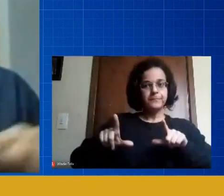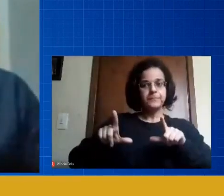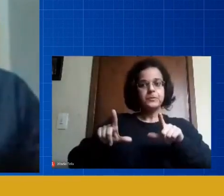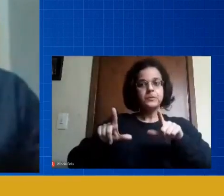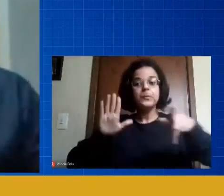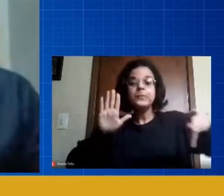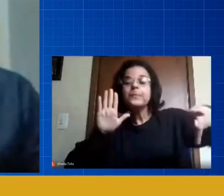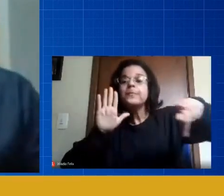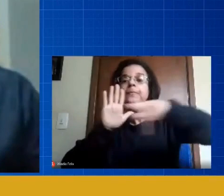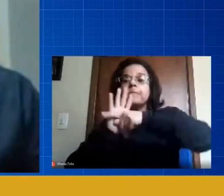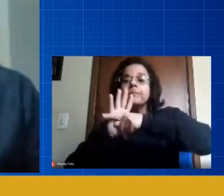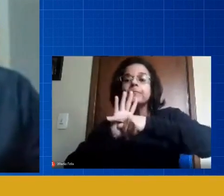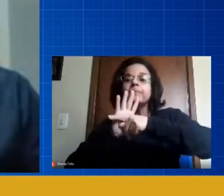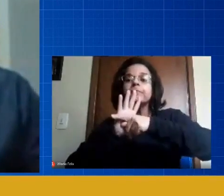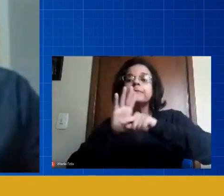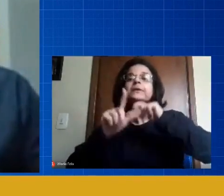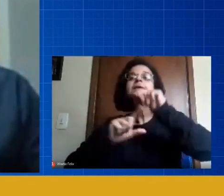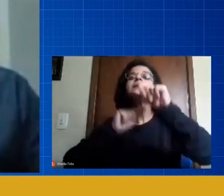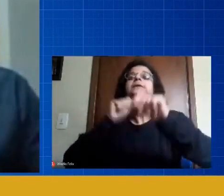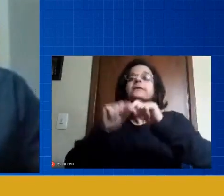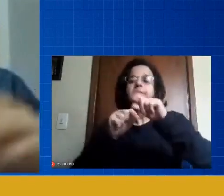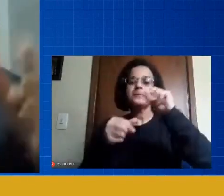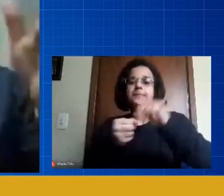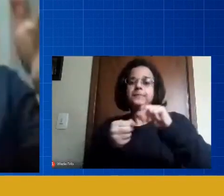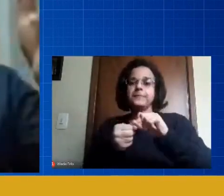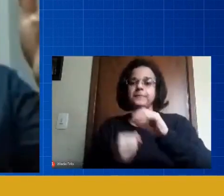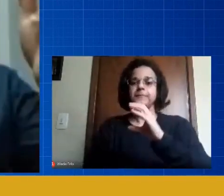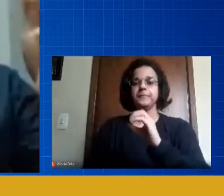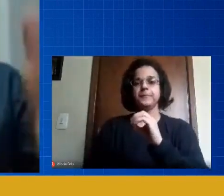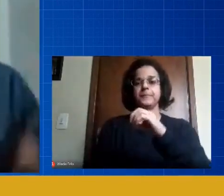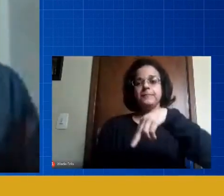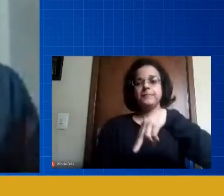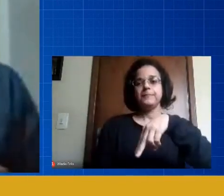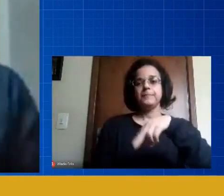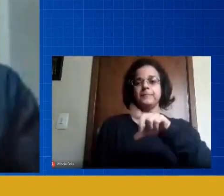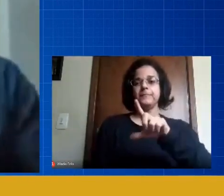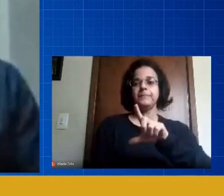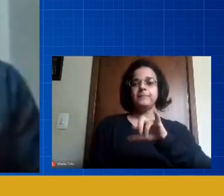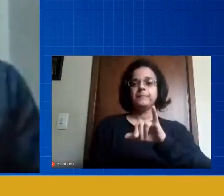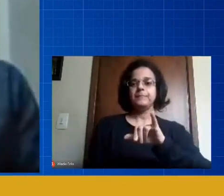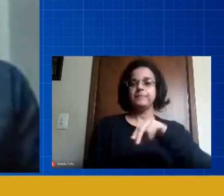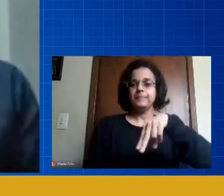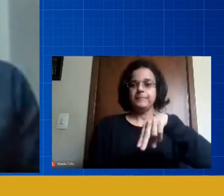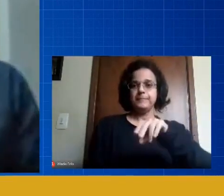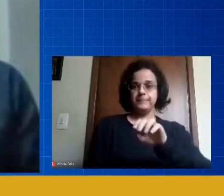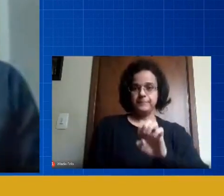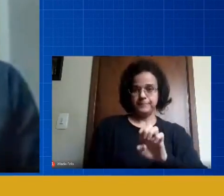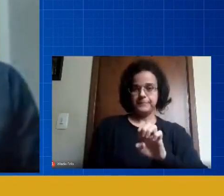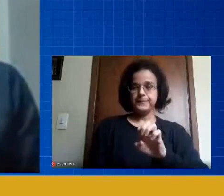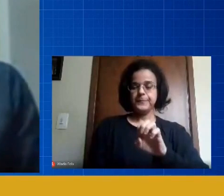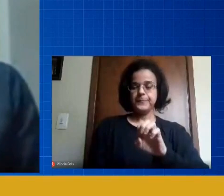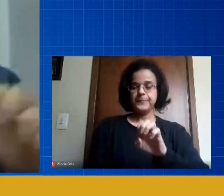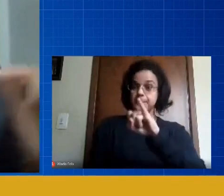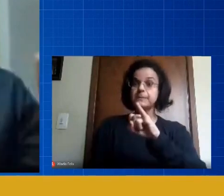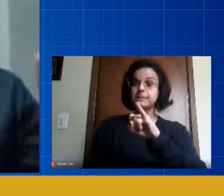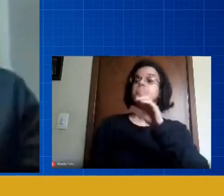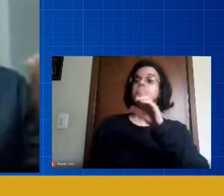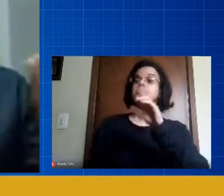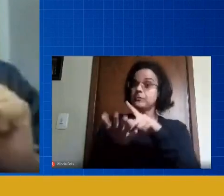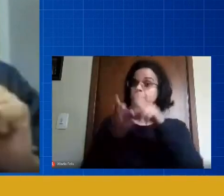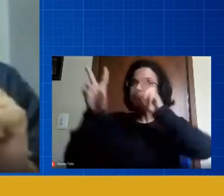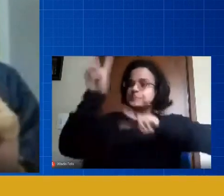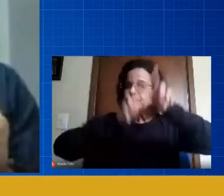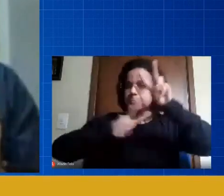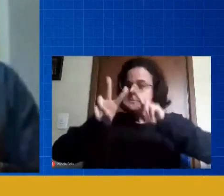para quem participou online, online. Então, se a pessoa participou online, ela, no final, sempre, né, na